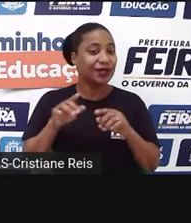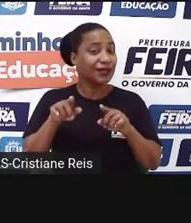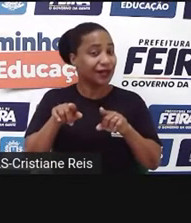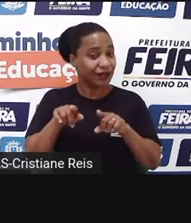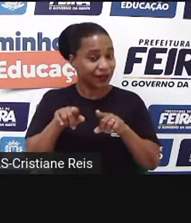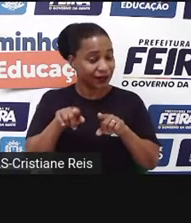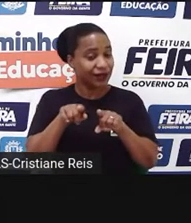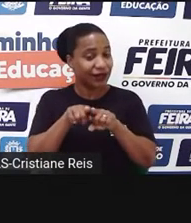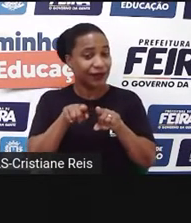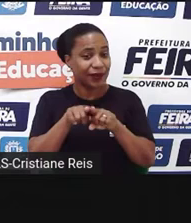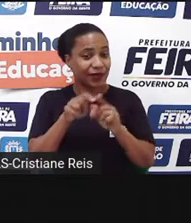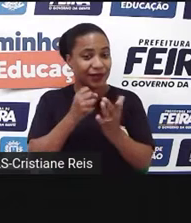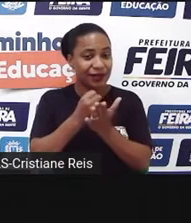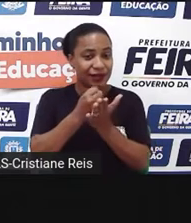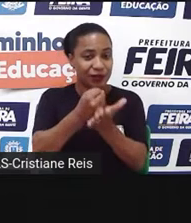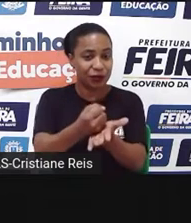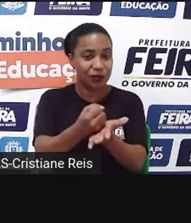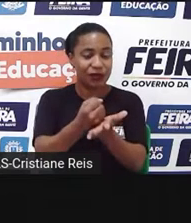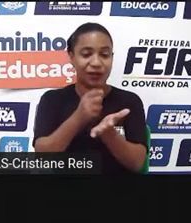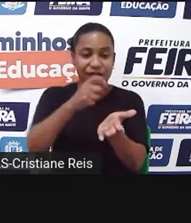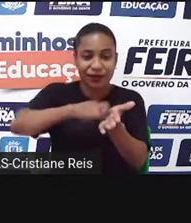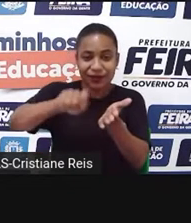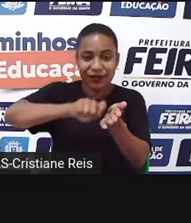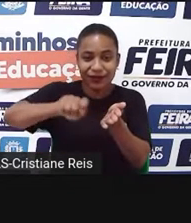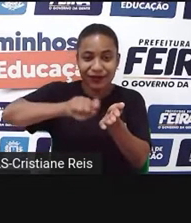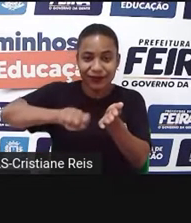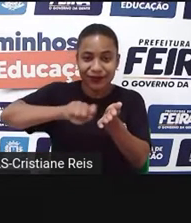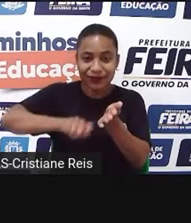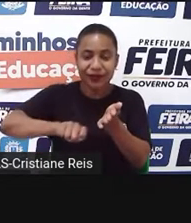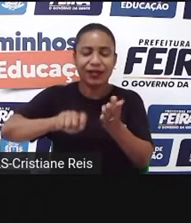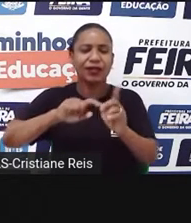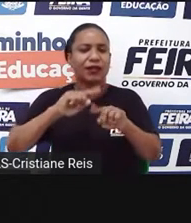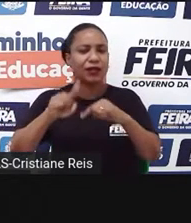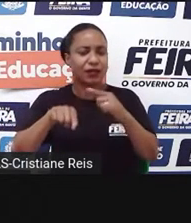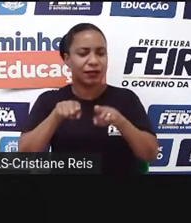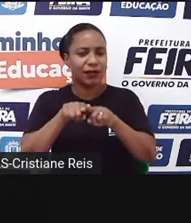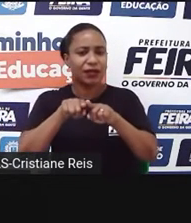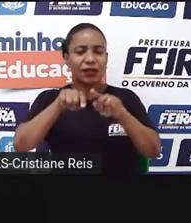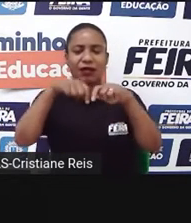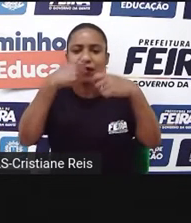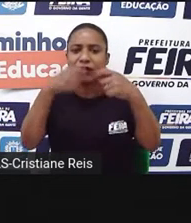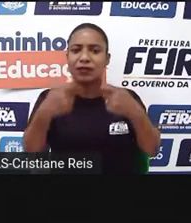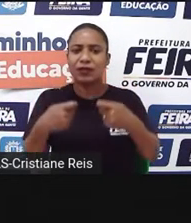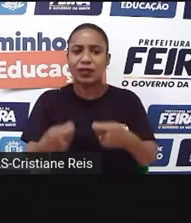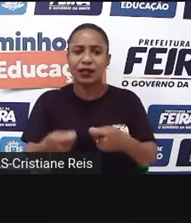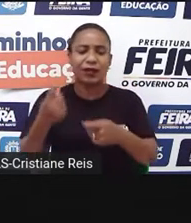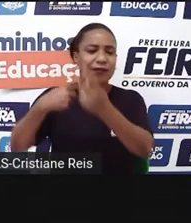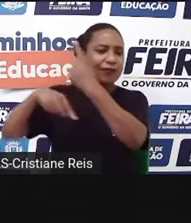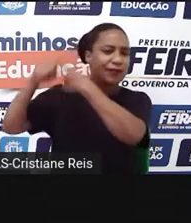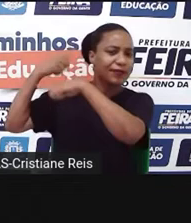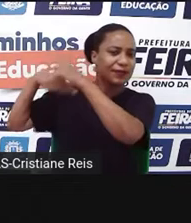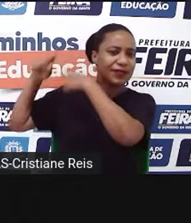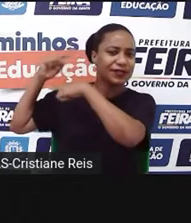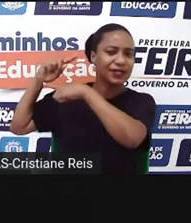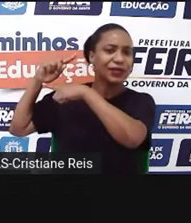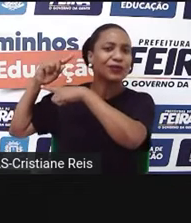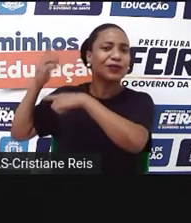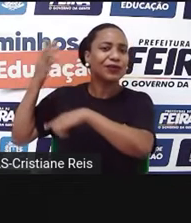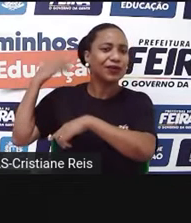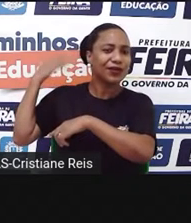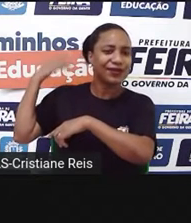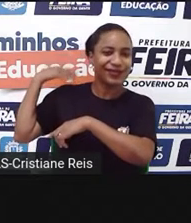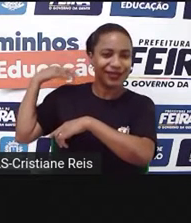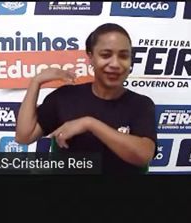disso, vamos ampliar descrições em fatos do passado. Utilizando aquele tempo verbal que a gente já conhece, o